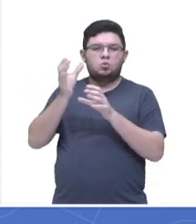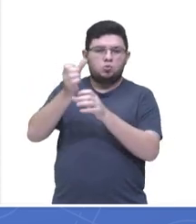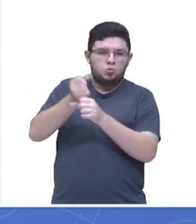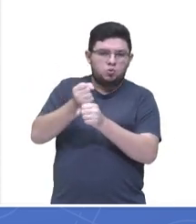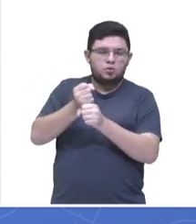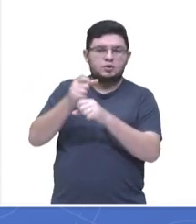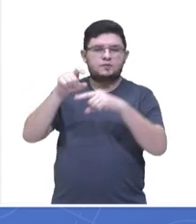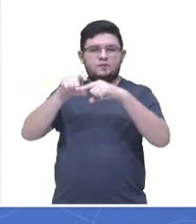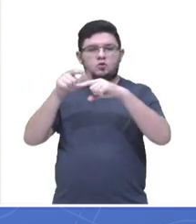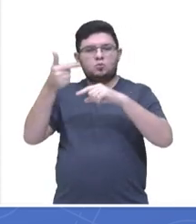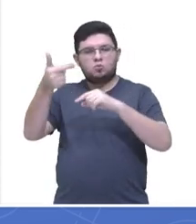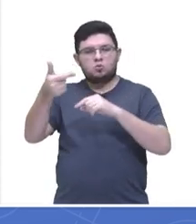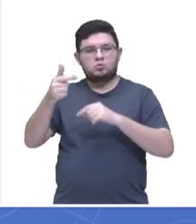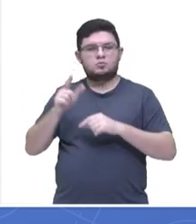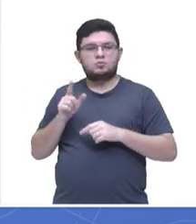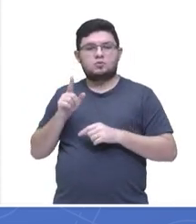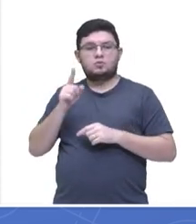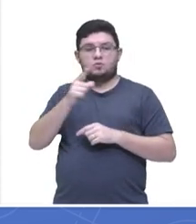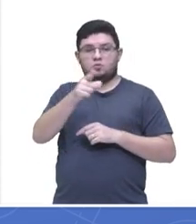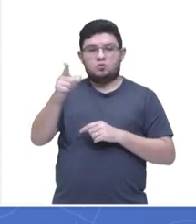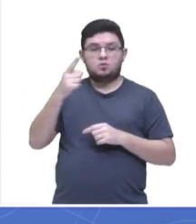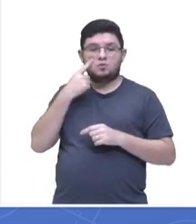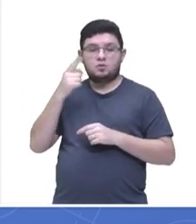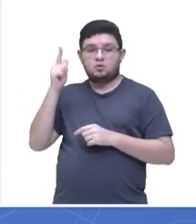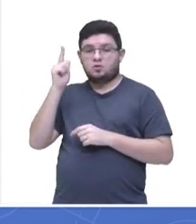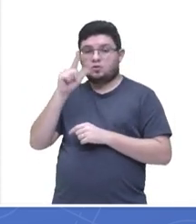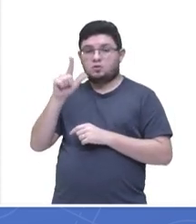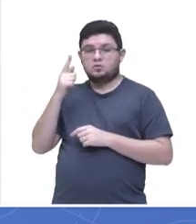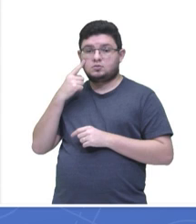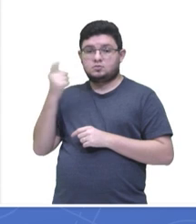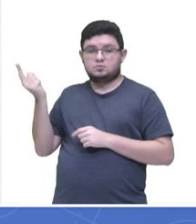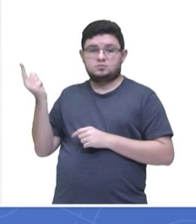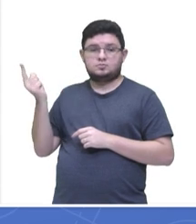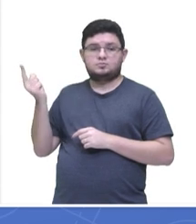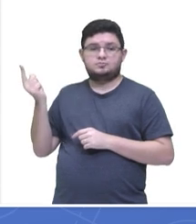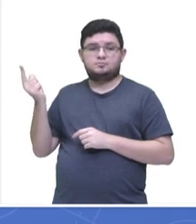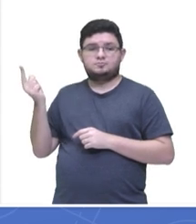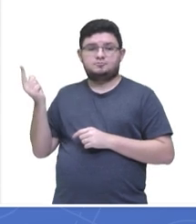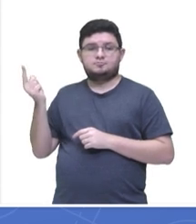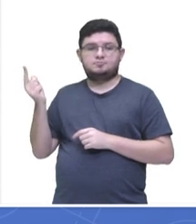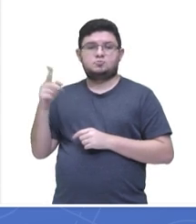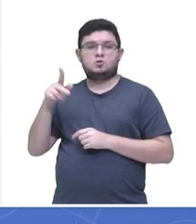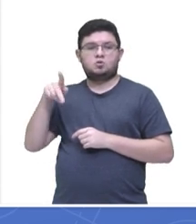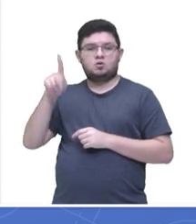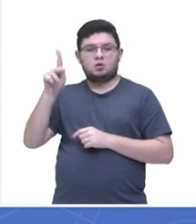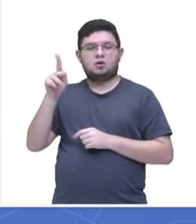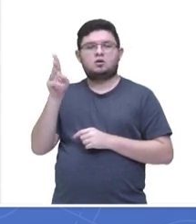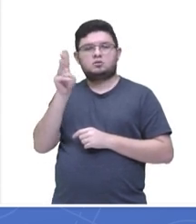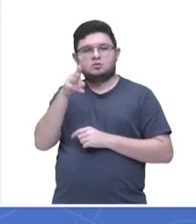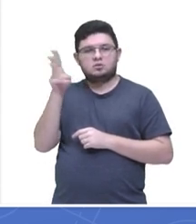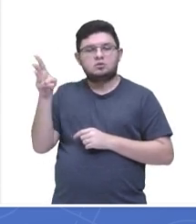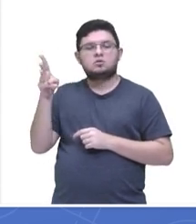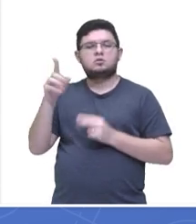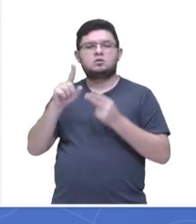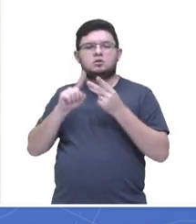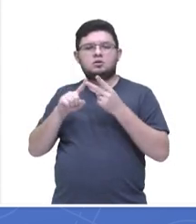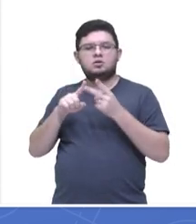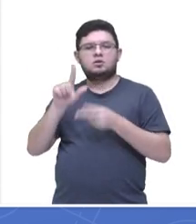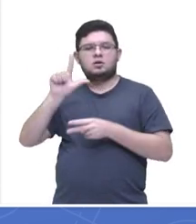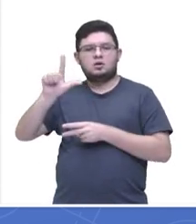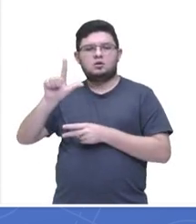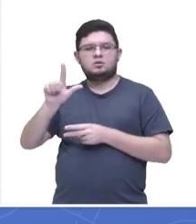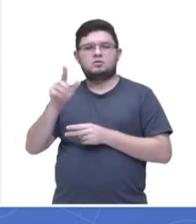reparar que nós obtivemos aqui esses resultados. O candidato K foi 33, o